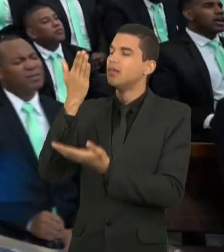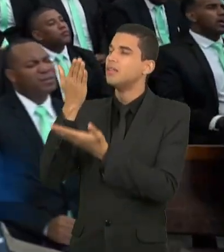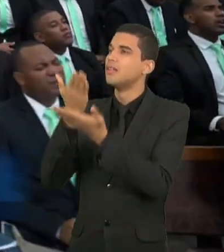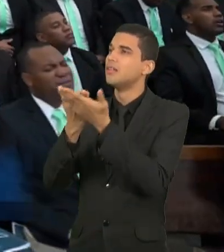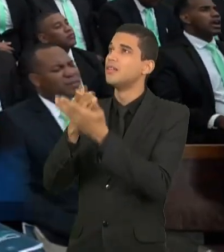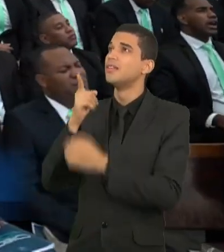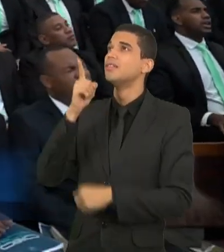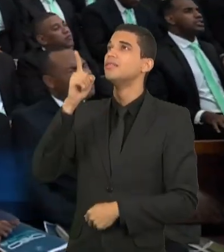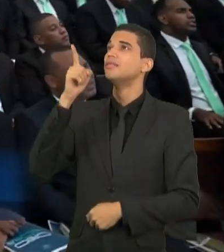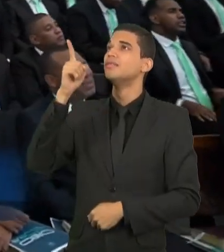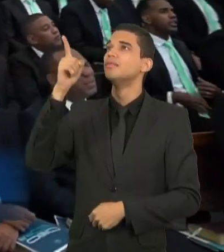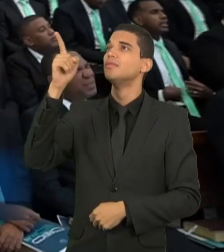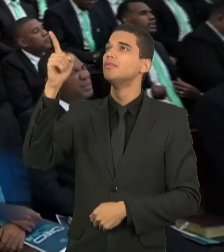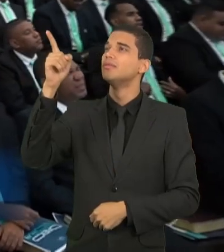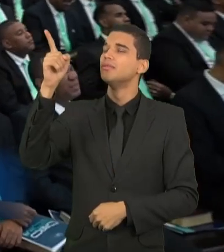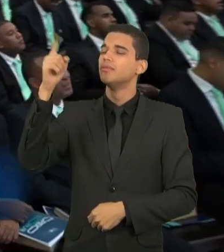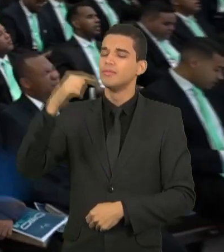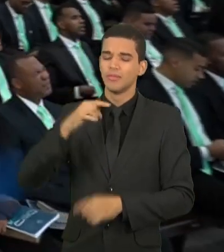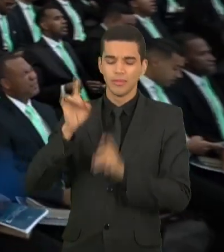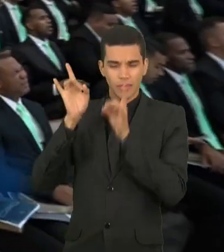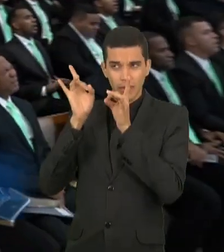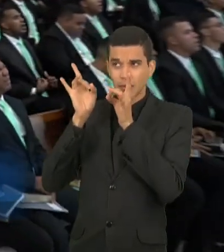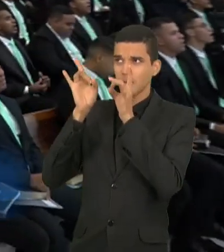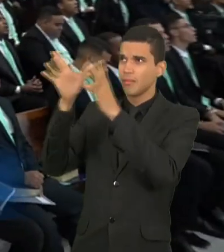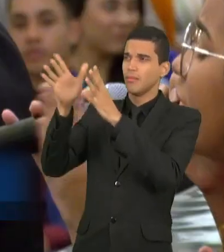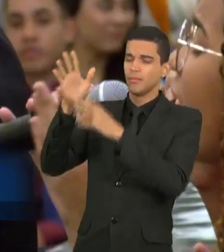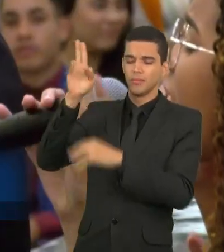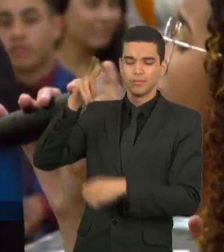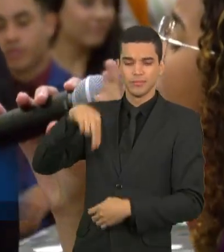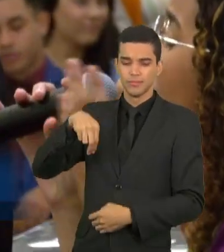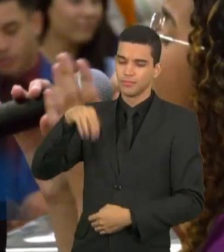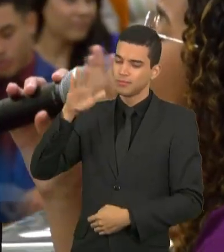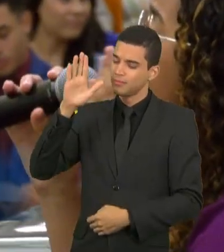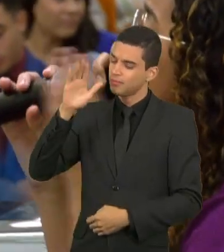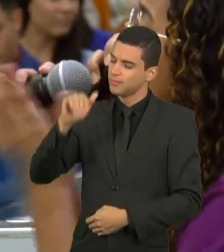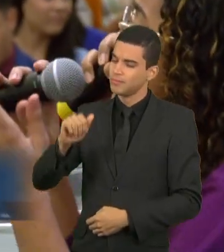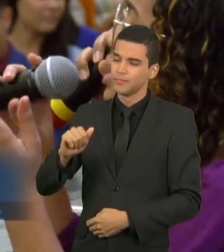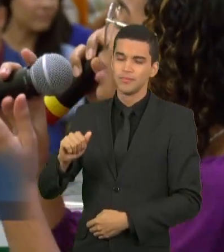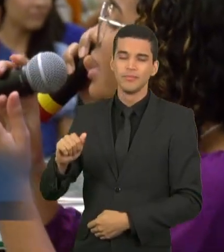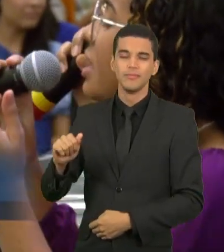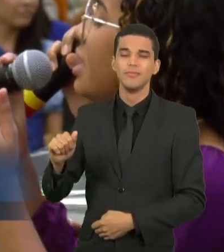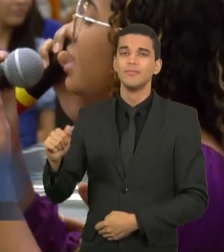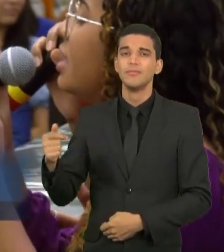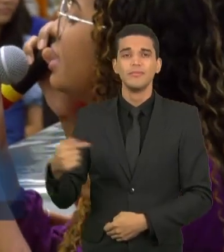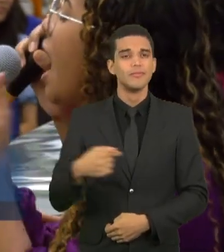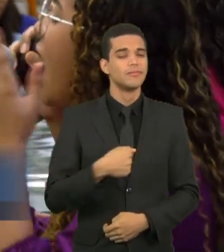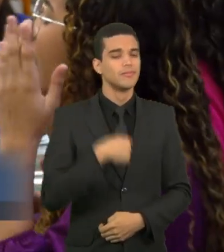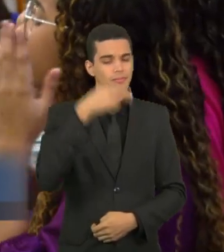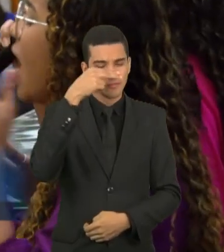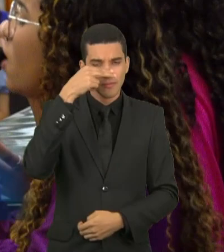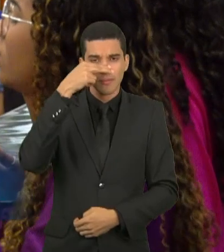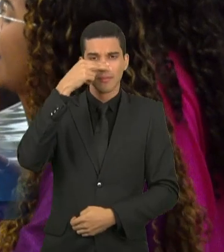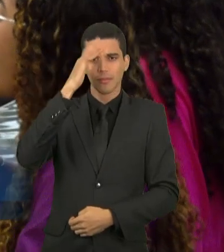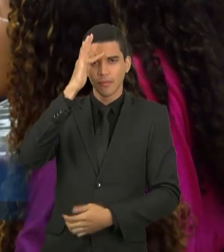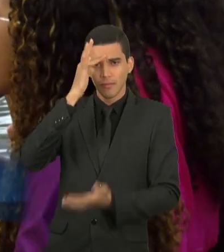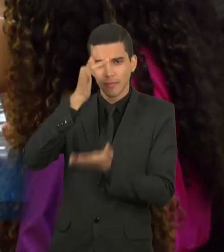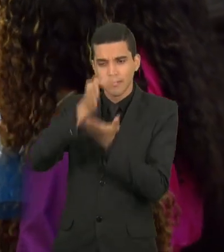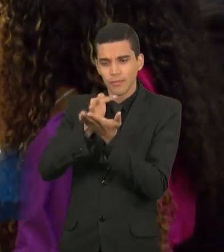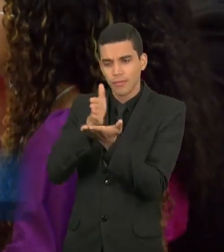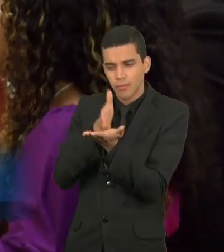creio em ti, eu creio em ti. Pode ser uma sorte. Não